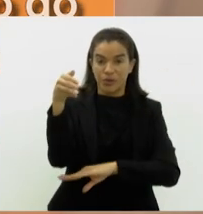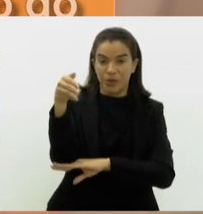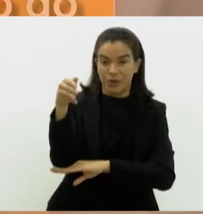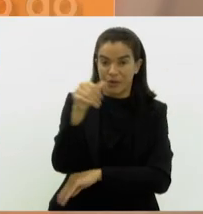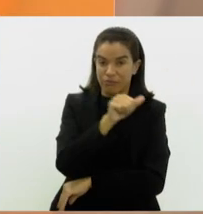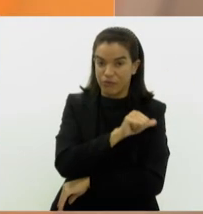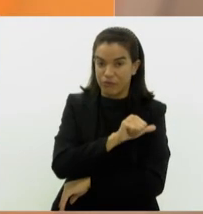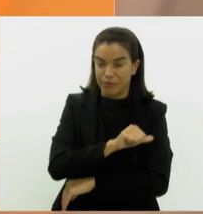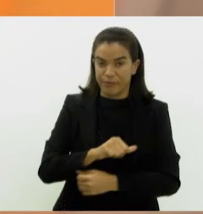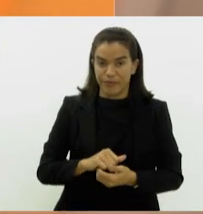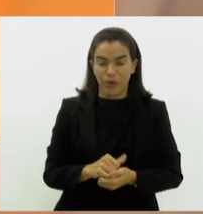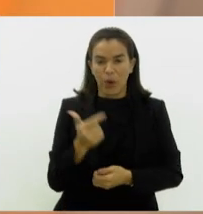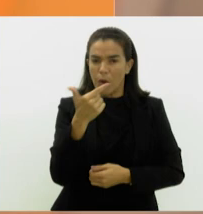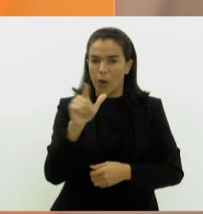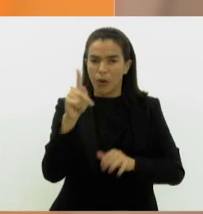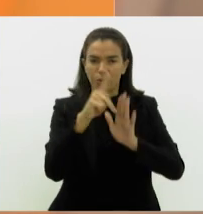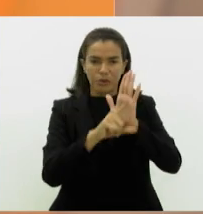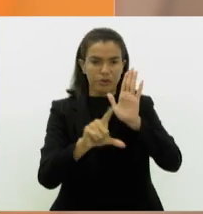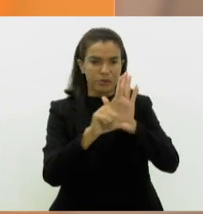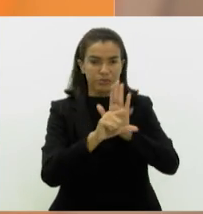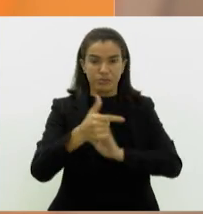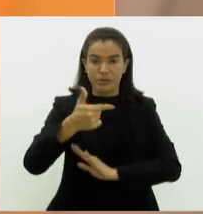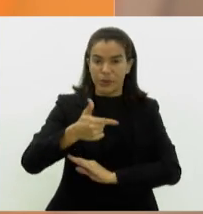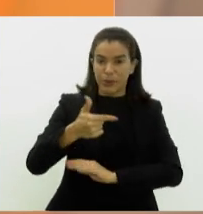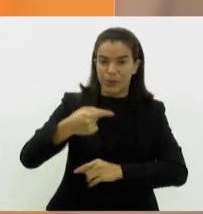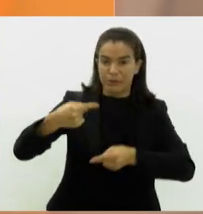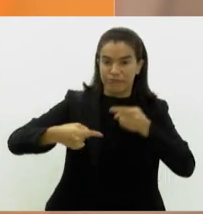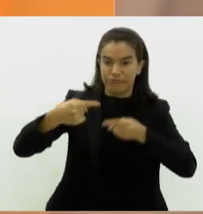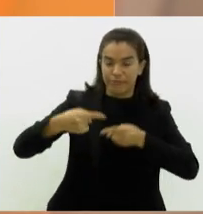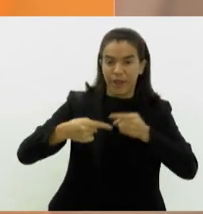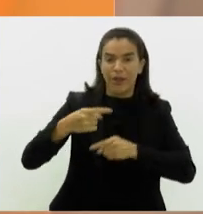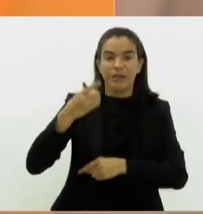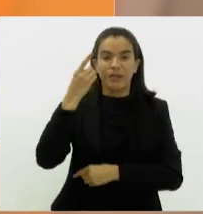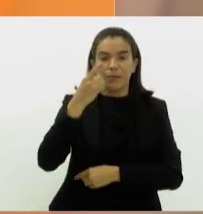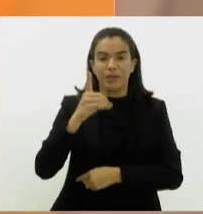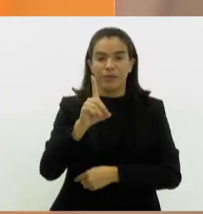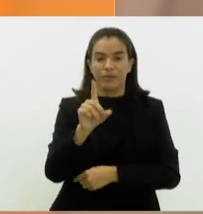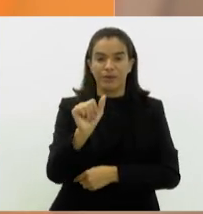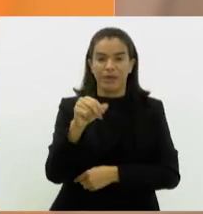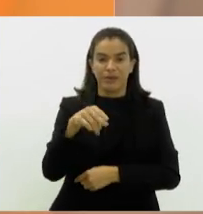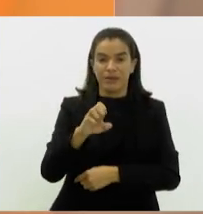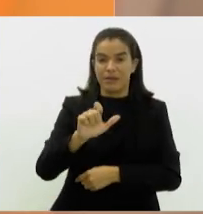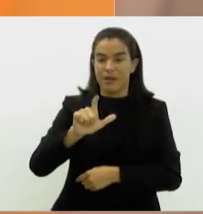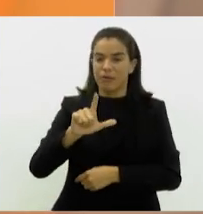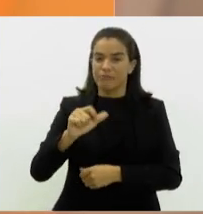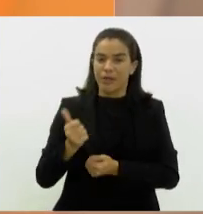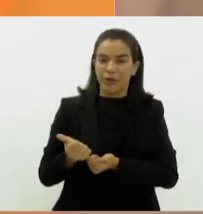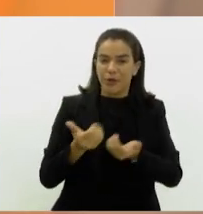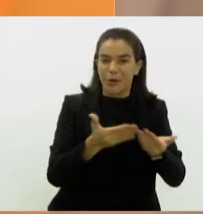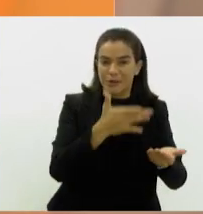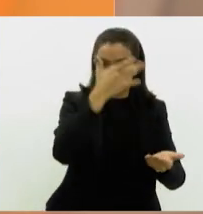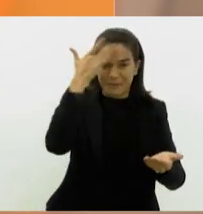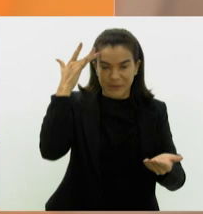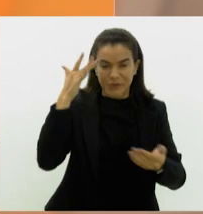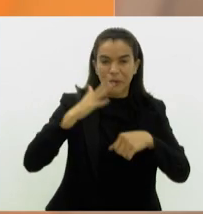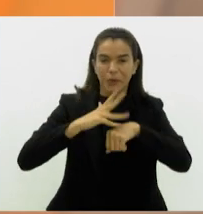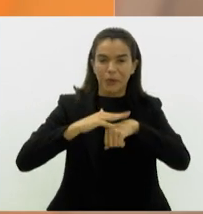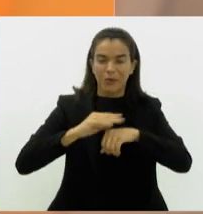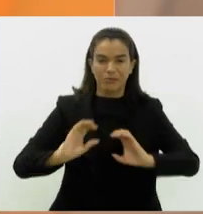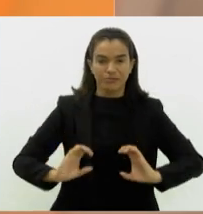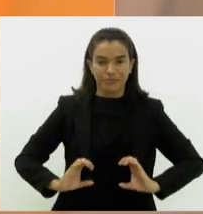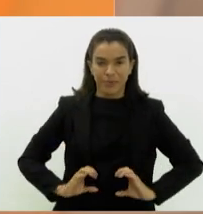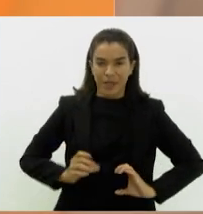Outro projeto em segunda discussão é do deputado Daniel Librelon, que concede ao paciente com doença renal